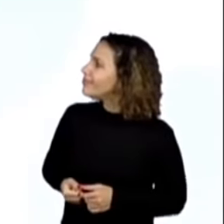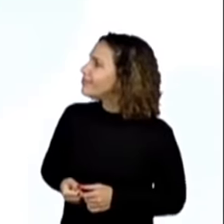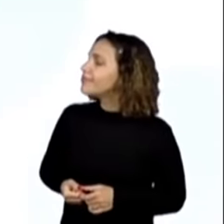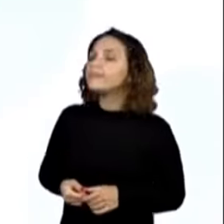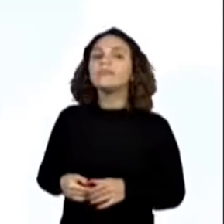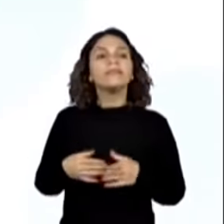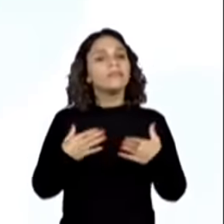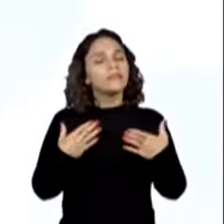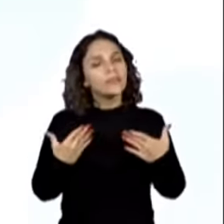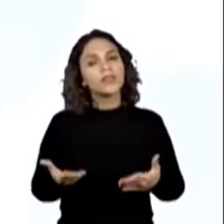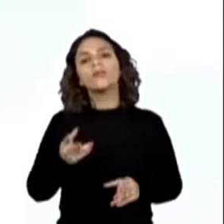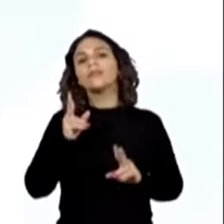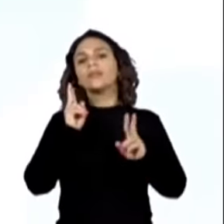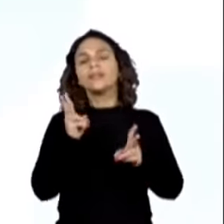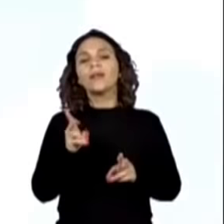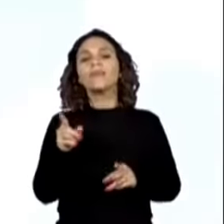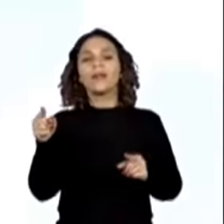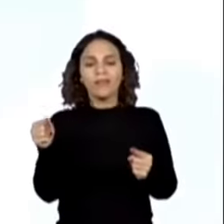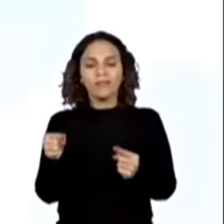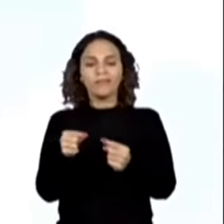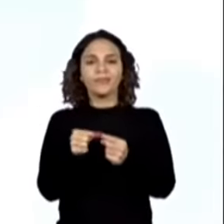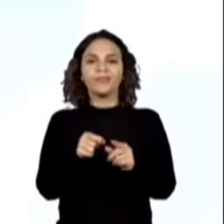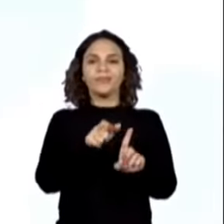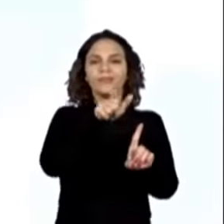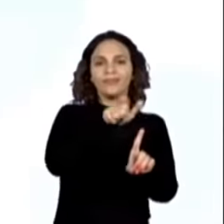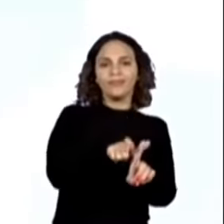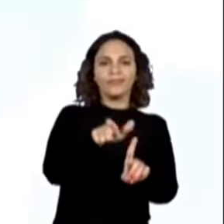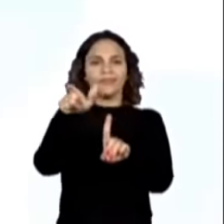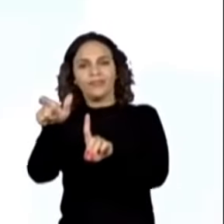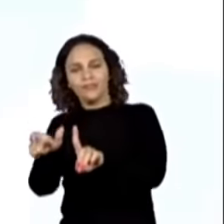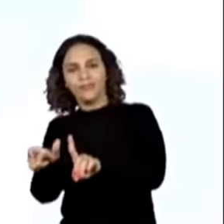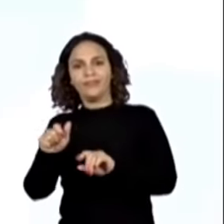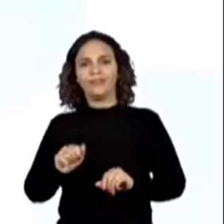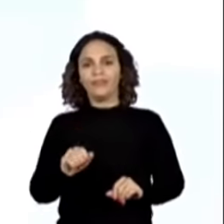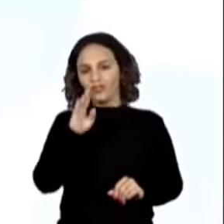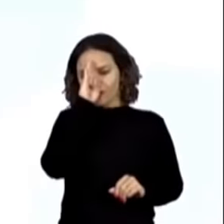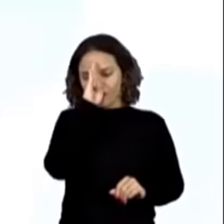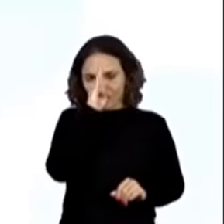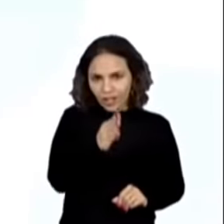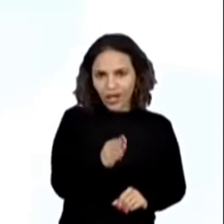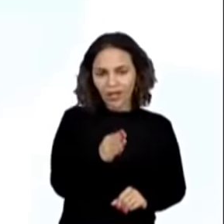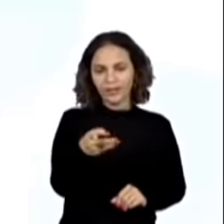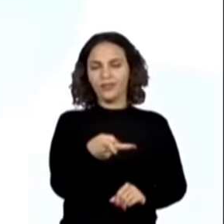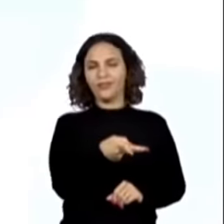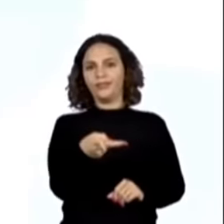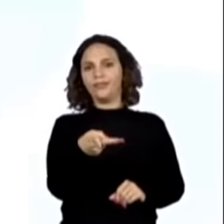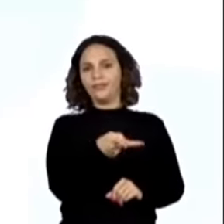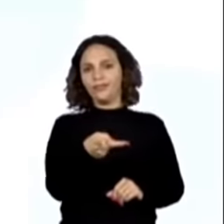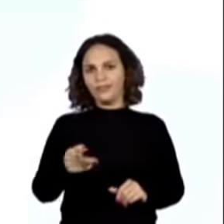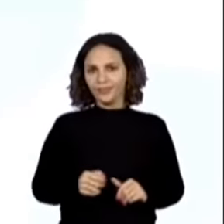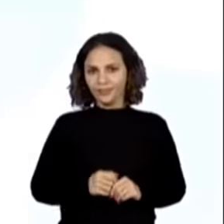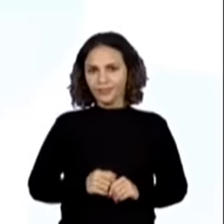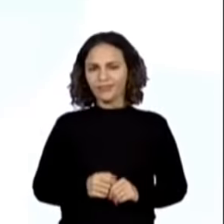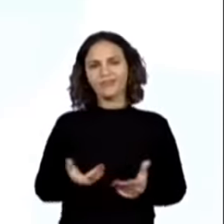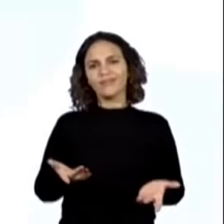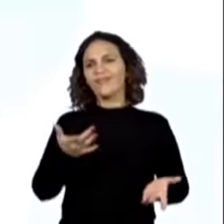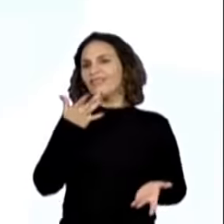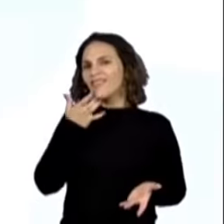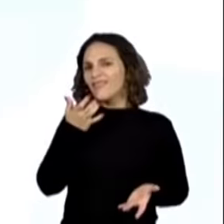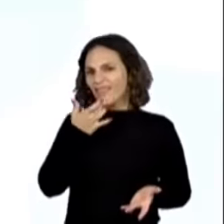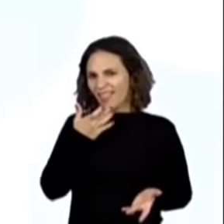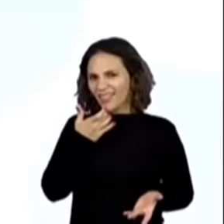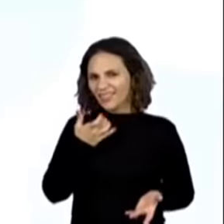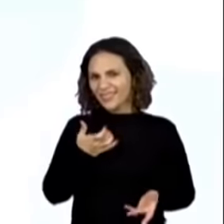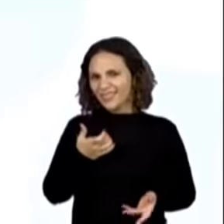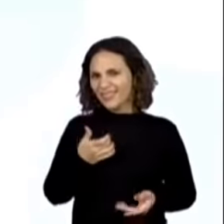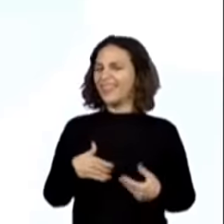Ele sempre se refere às personagens diretamente. Certo? Ah, tá fácil. Tá fácil demais.